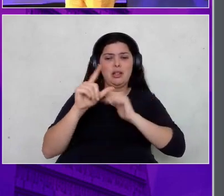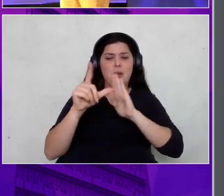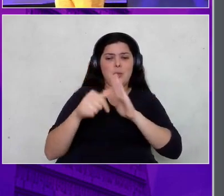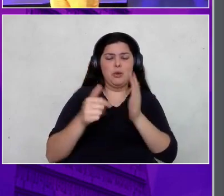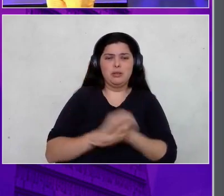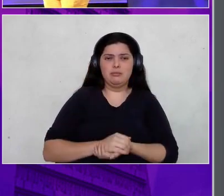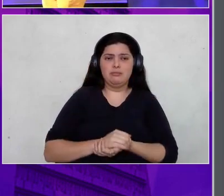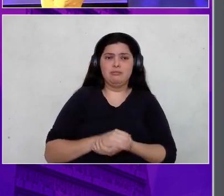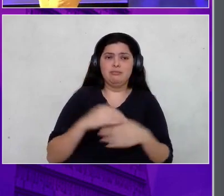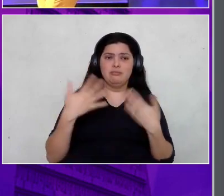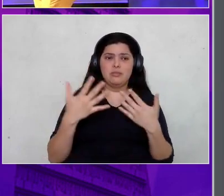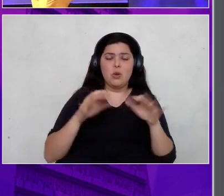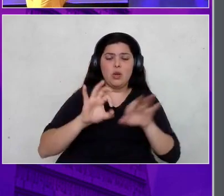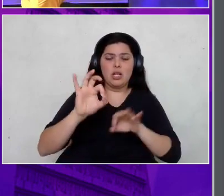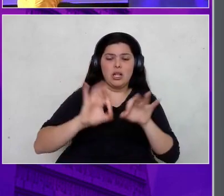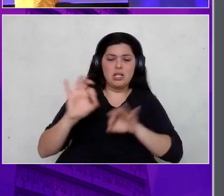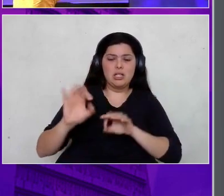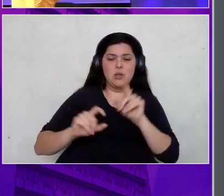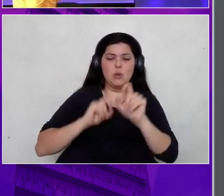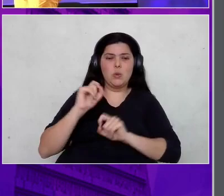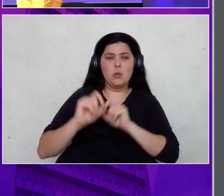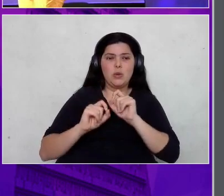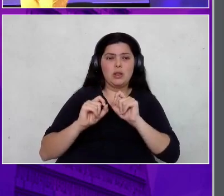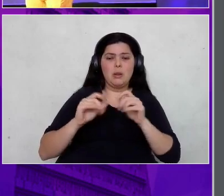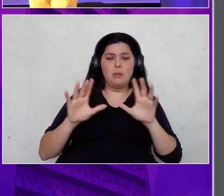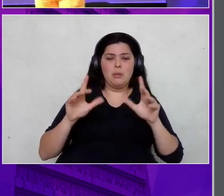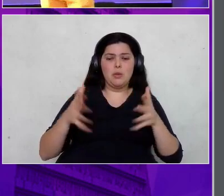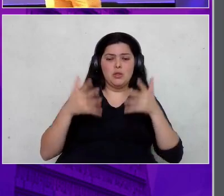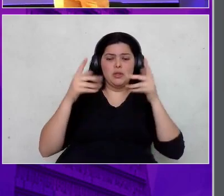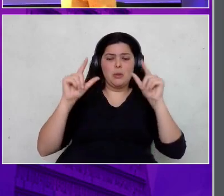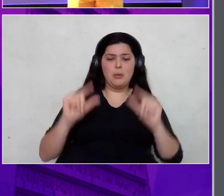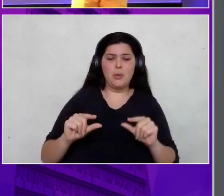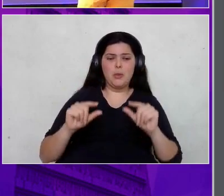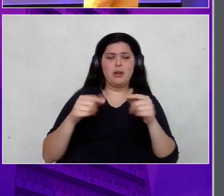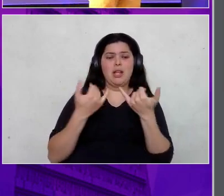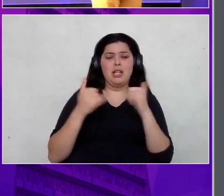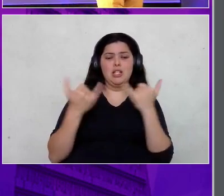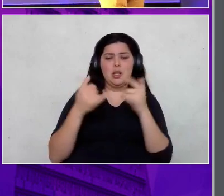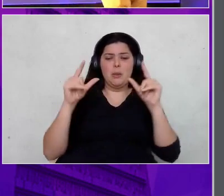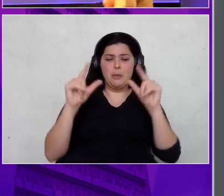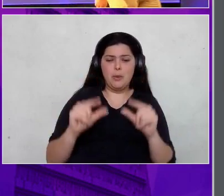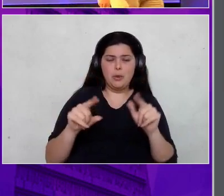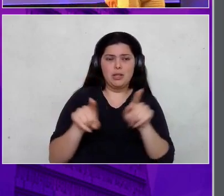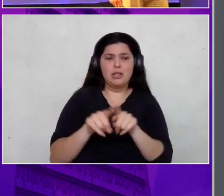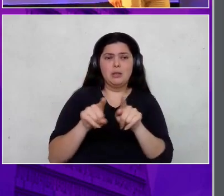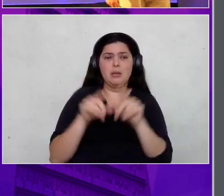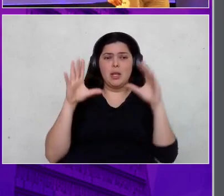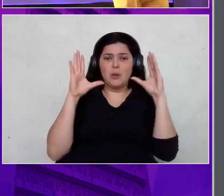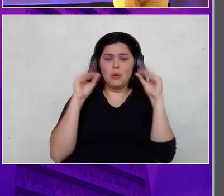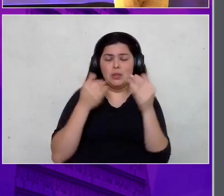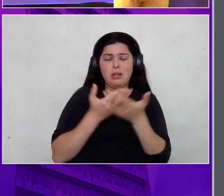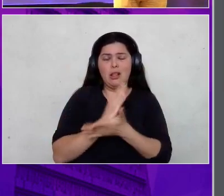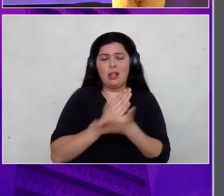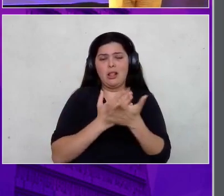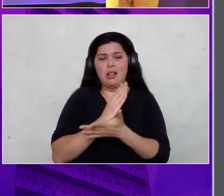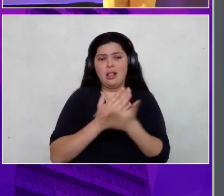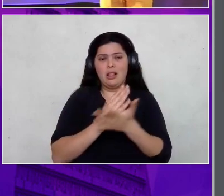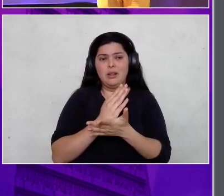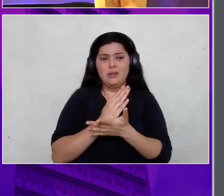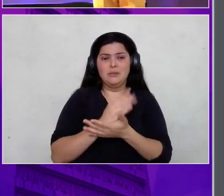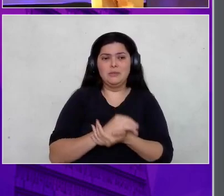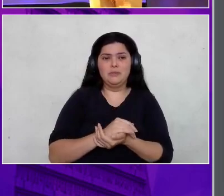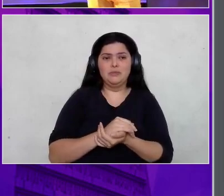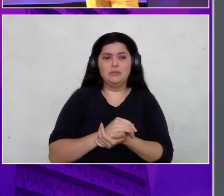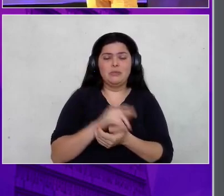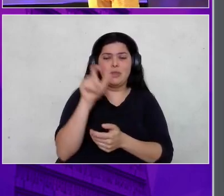menos motivação, menos energia e noites mal dormidas. E aí, coloca a gente no estado de